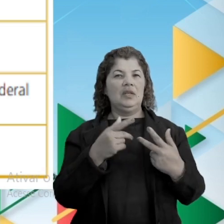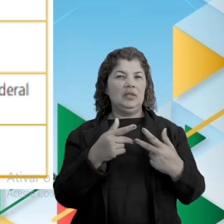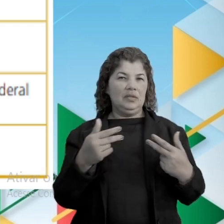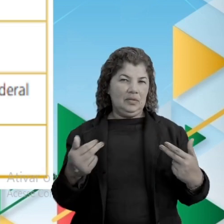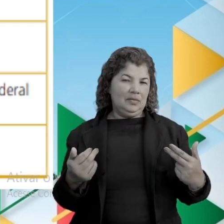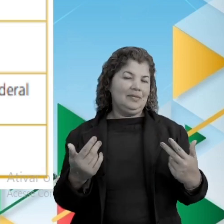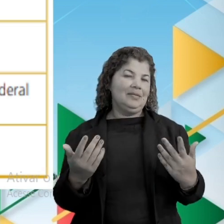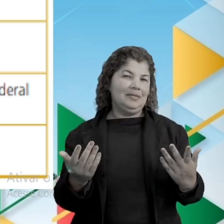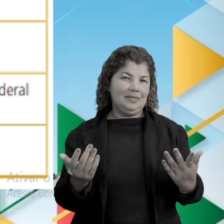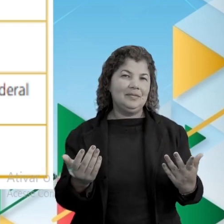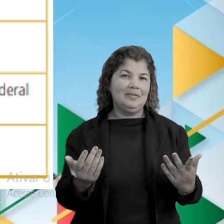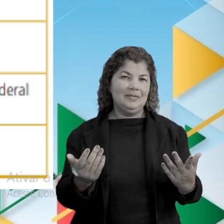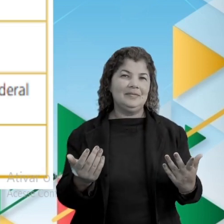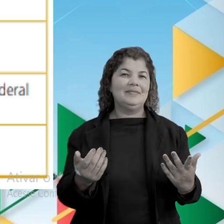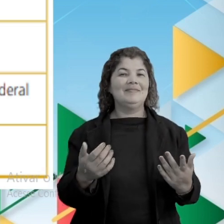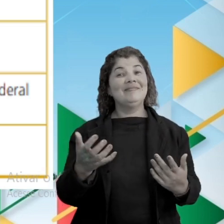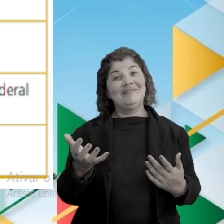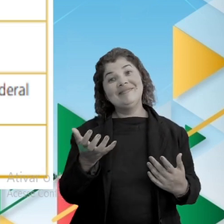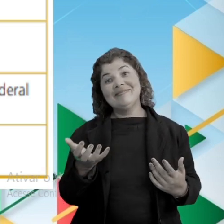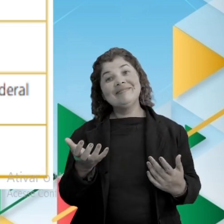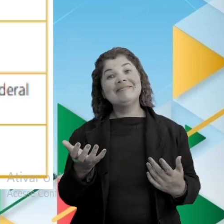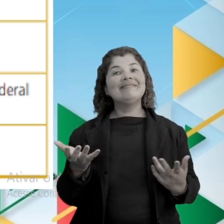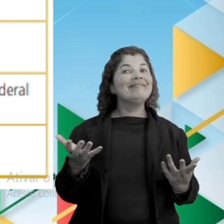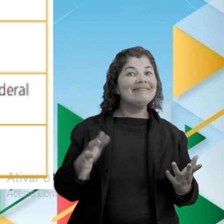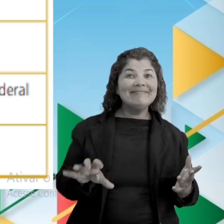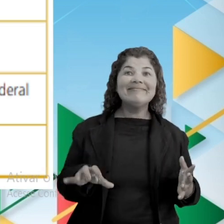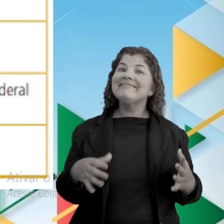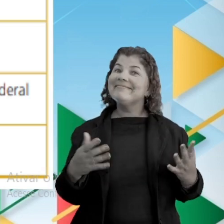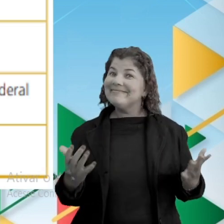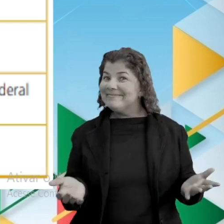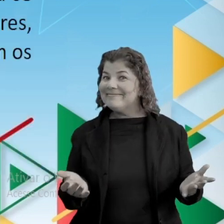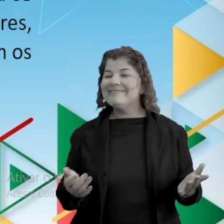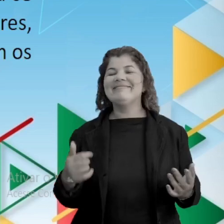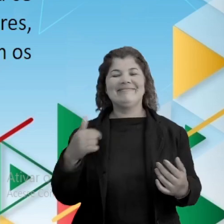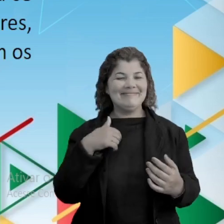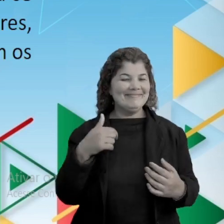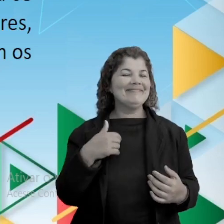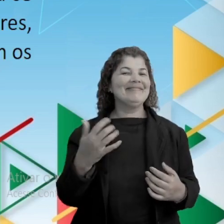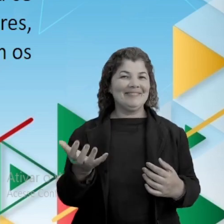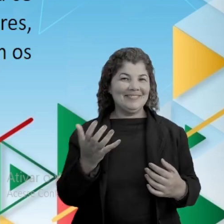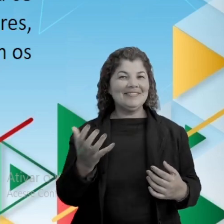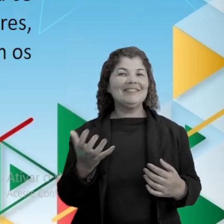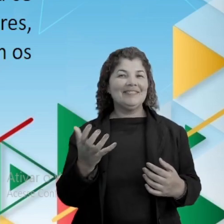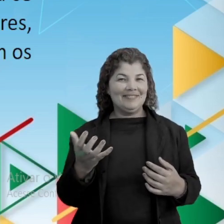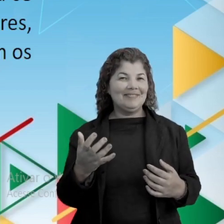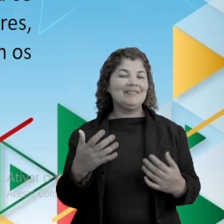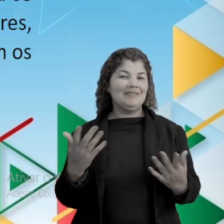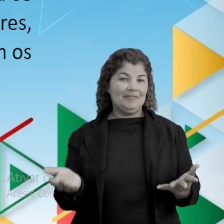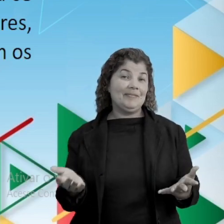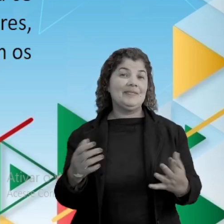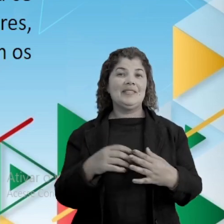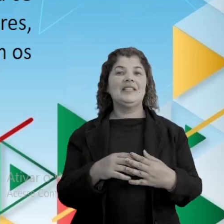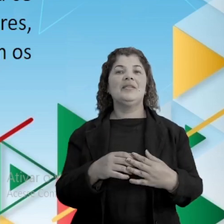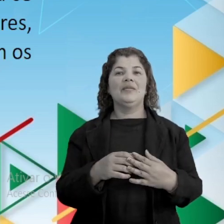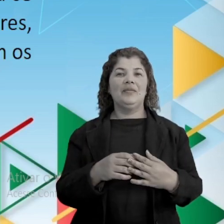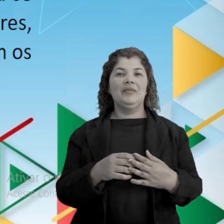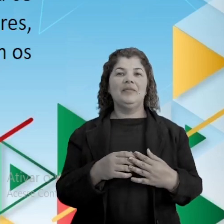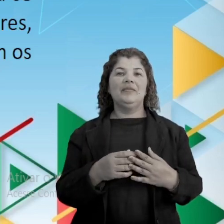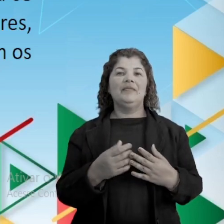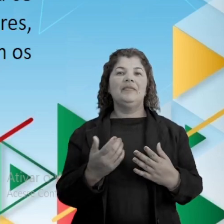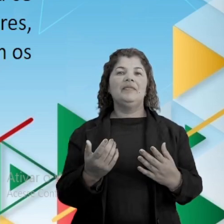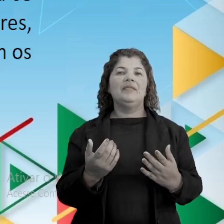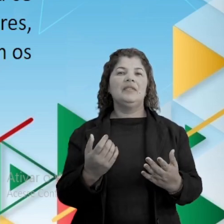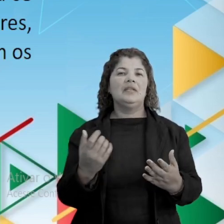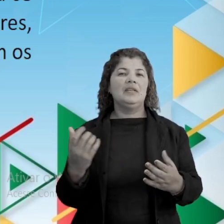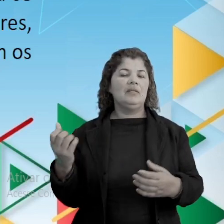com certeza. Queres ou não queres? Eu quero ou... Então, é enraizado no Rio de Janeiro,